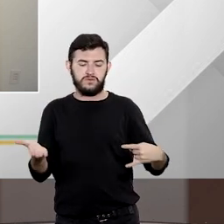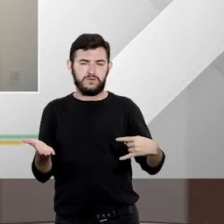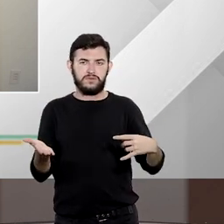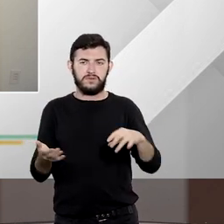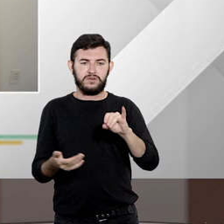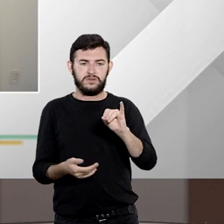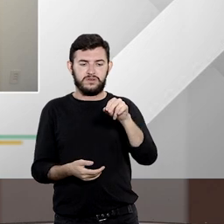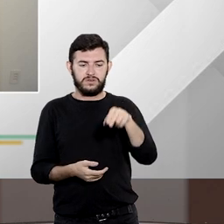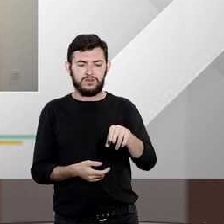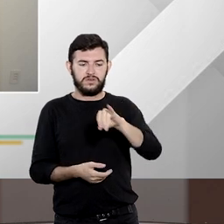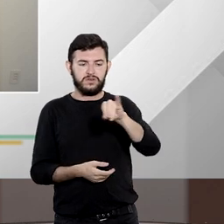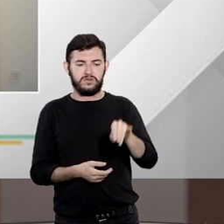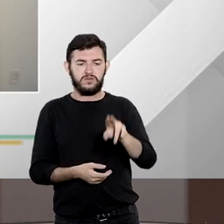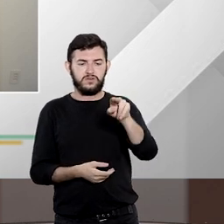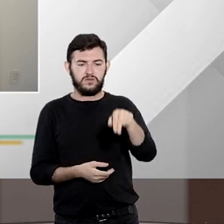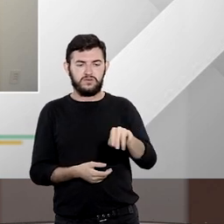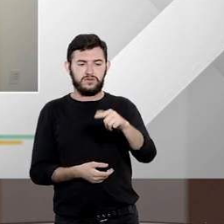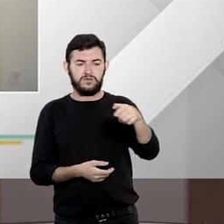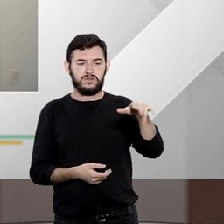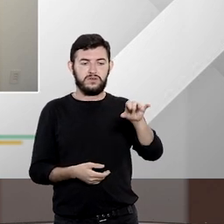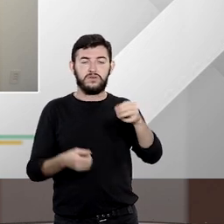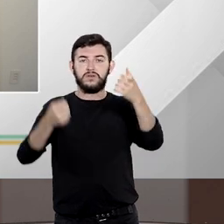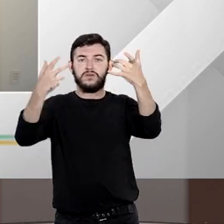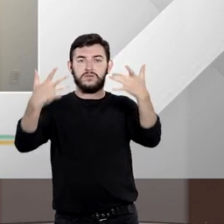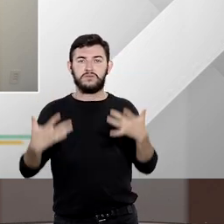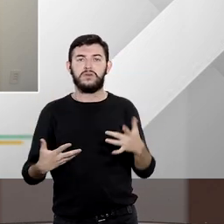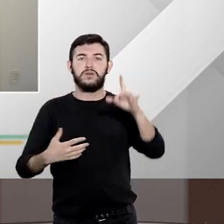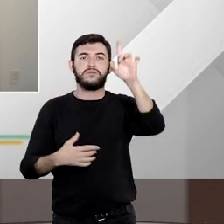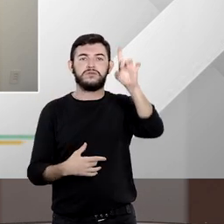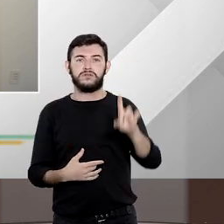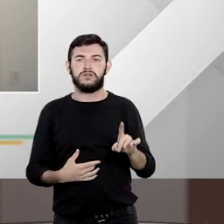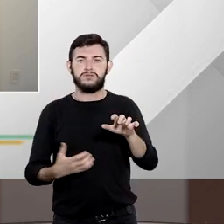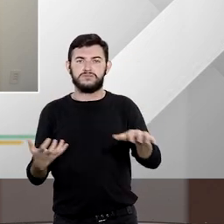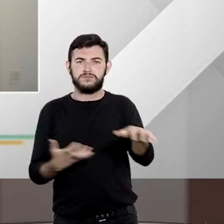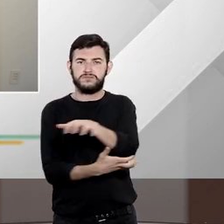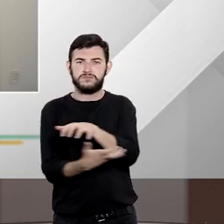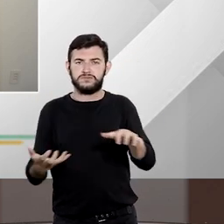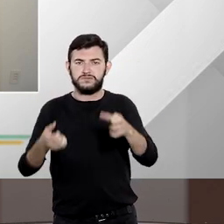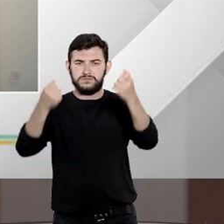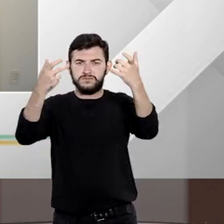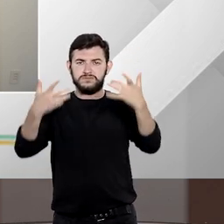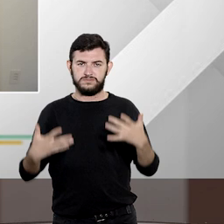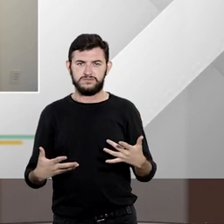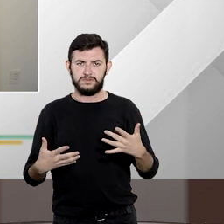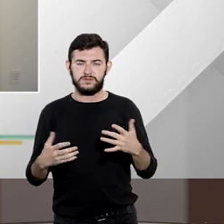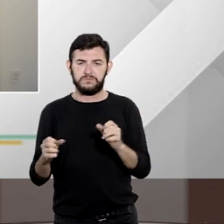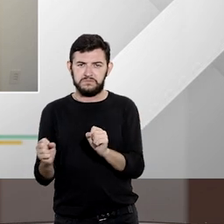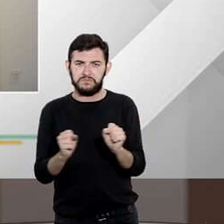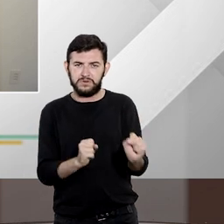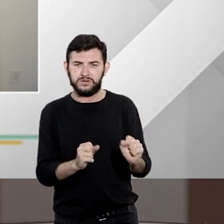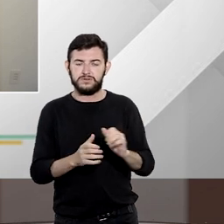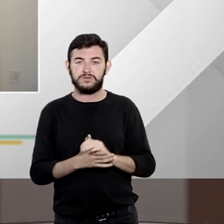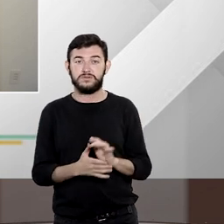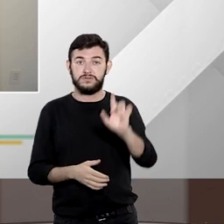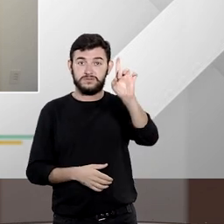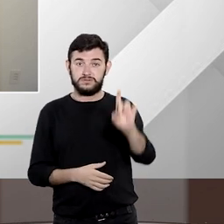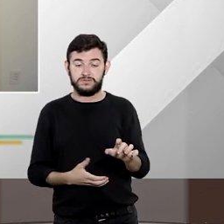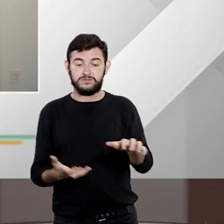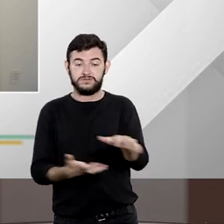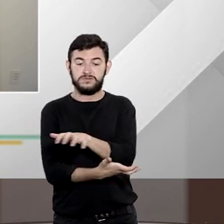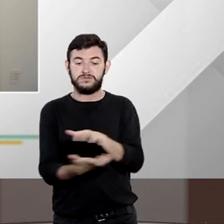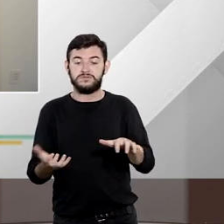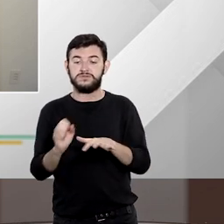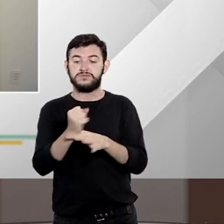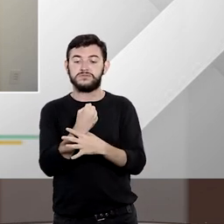você poderia detalhar isso para a gente professor por favor o direito de greve do servidor público é uma garantia constitucional